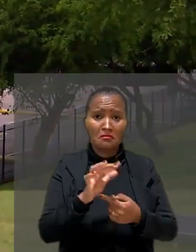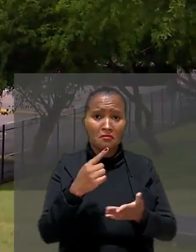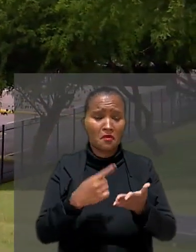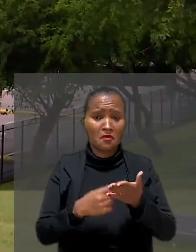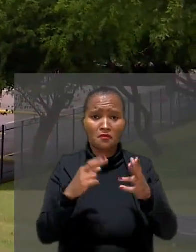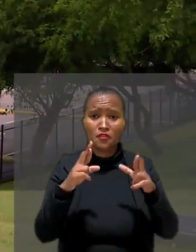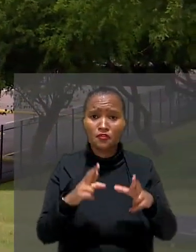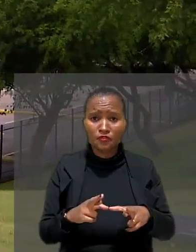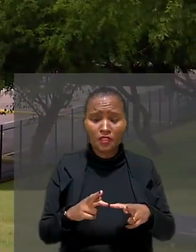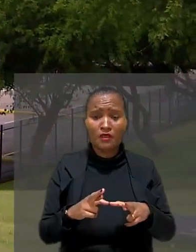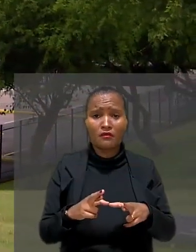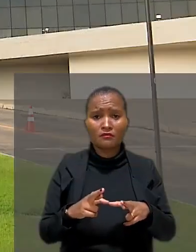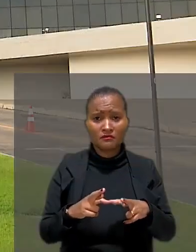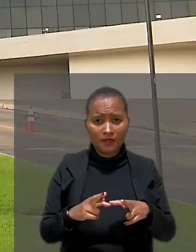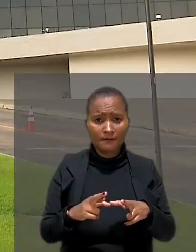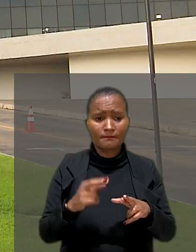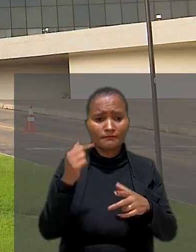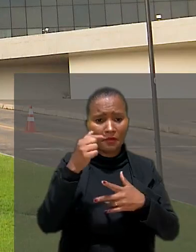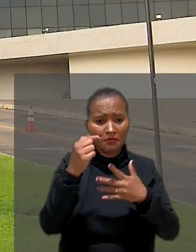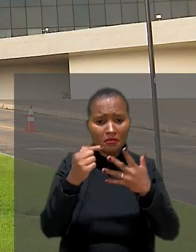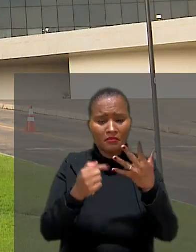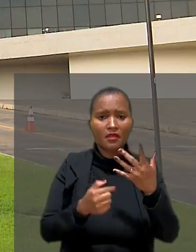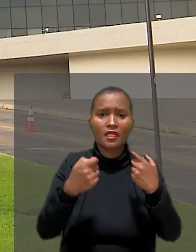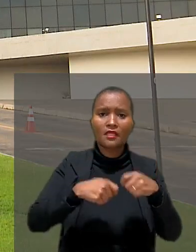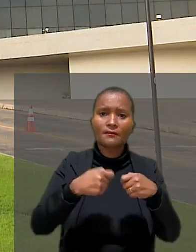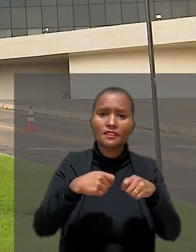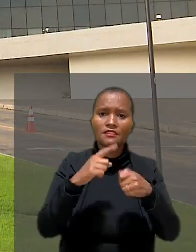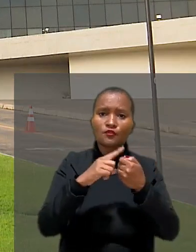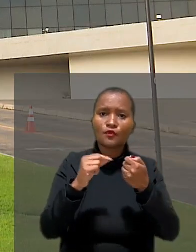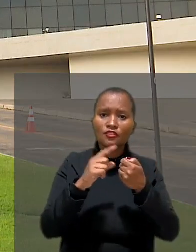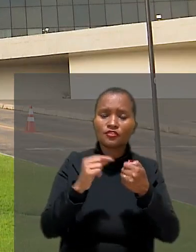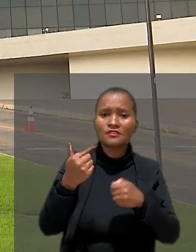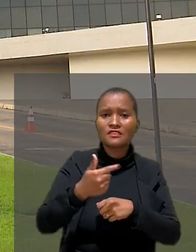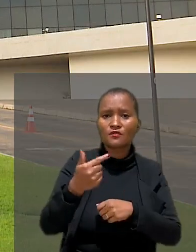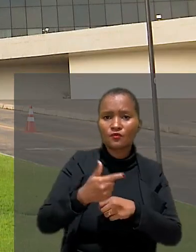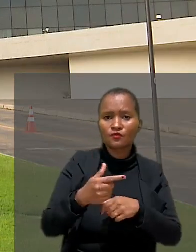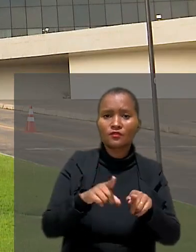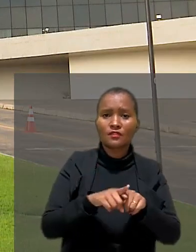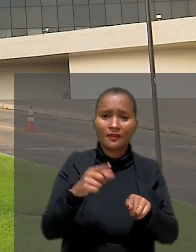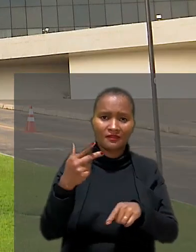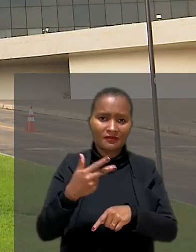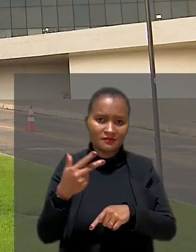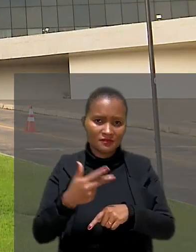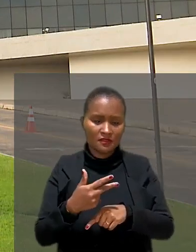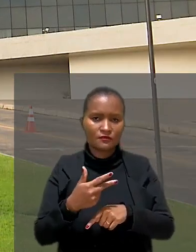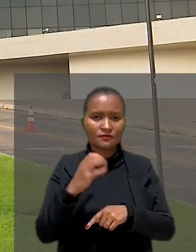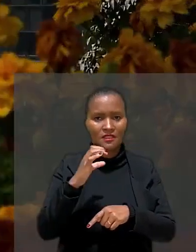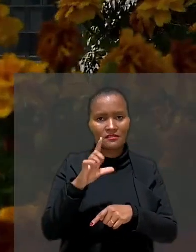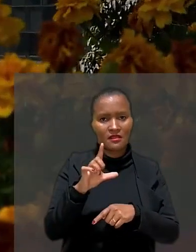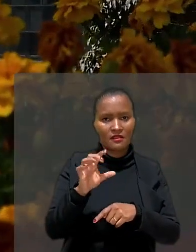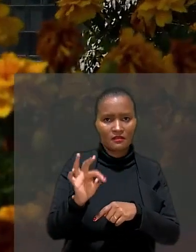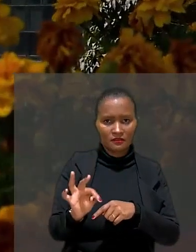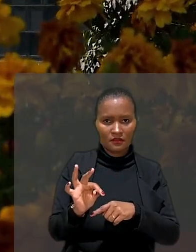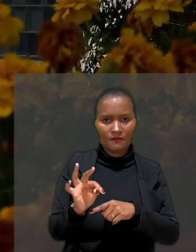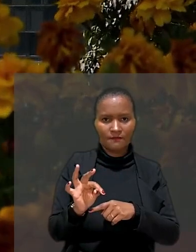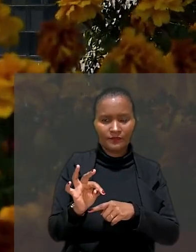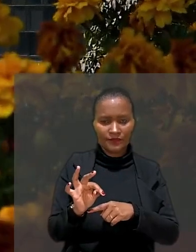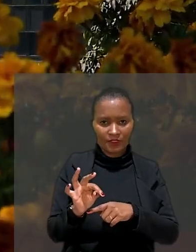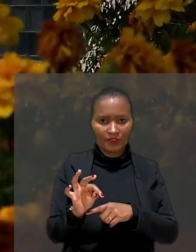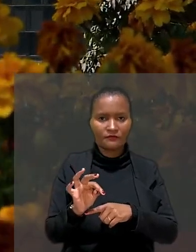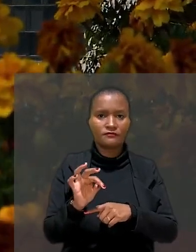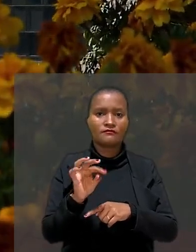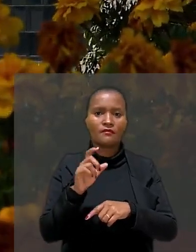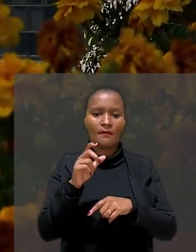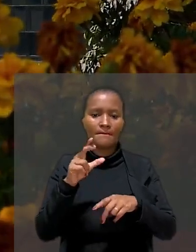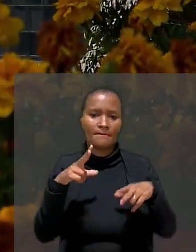demonstrado no acórdão regional o preenchimento dos requisitos previstos no artigo 2º e 3º da Consolidação das